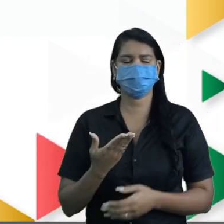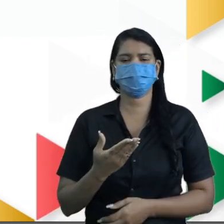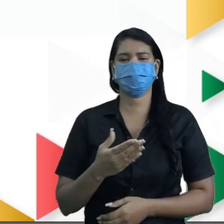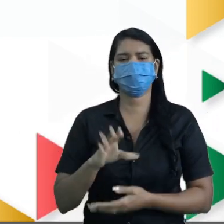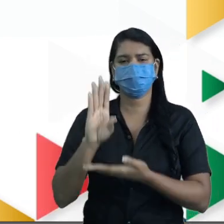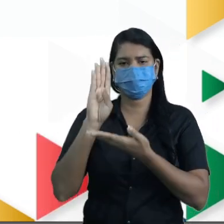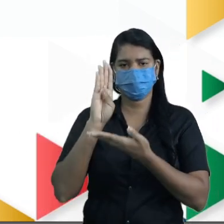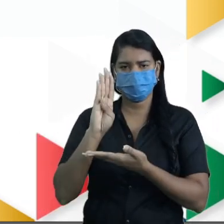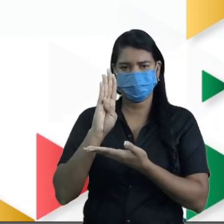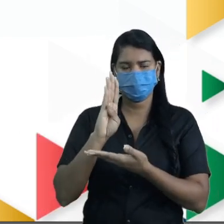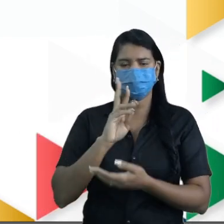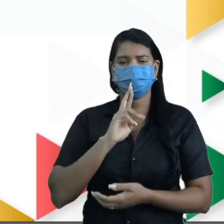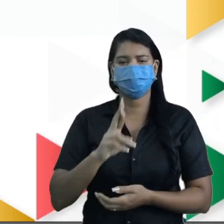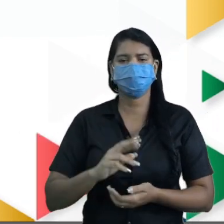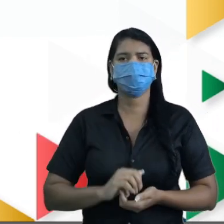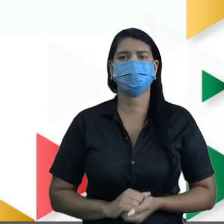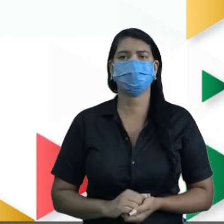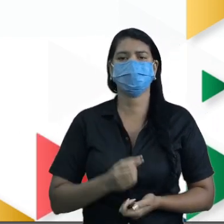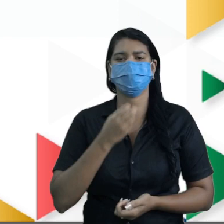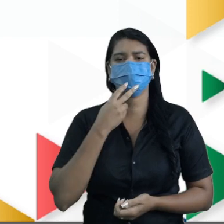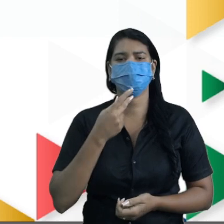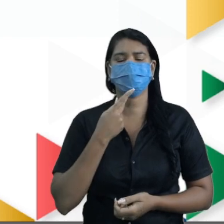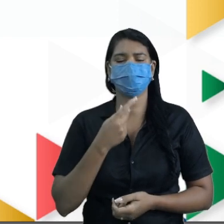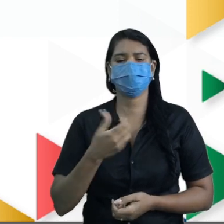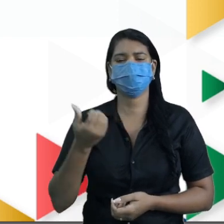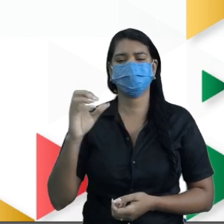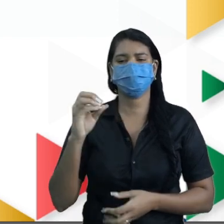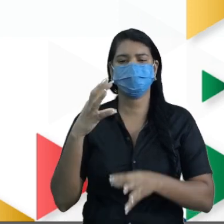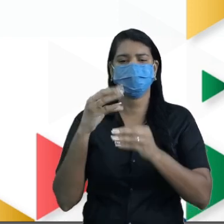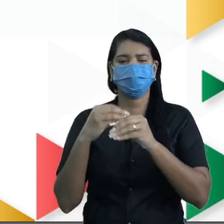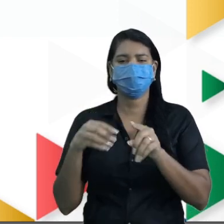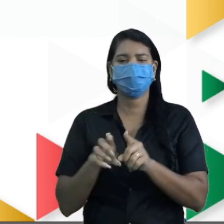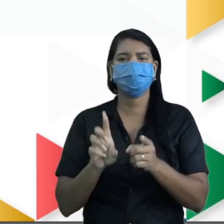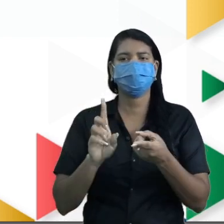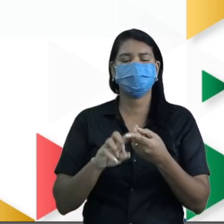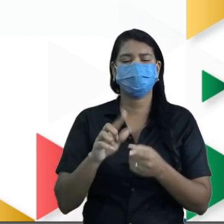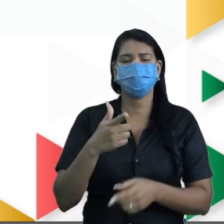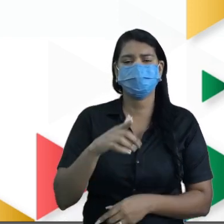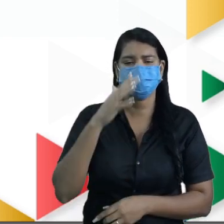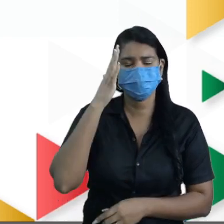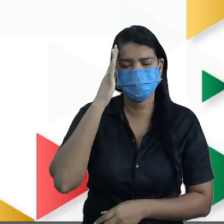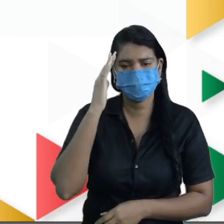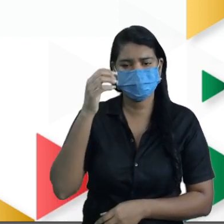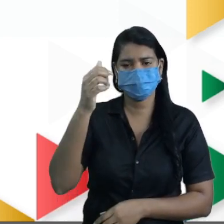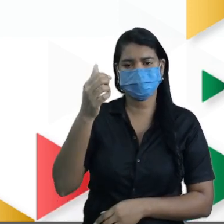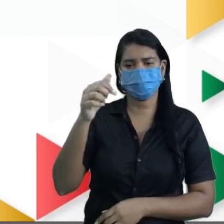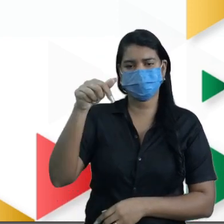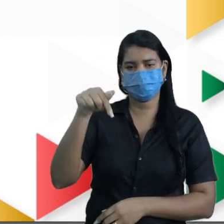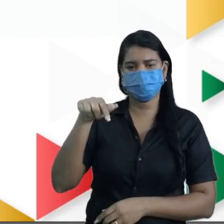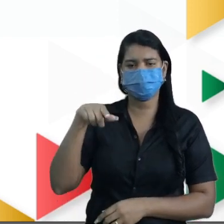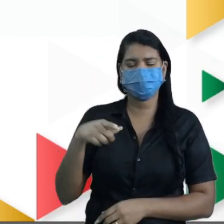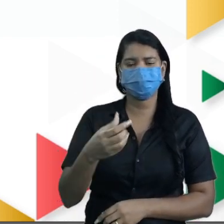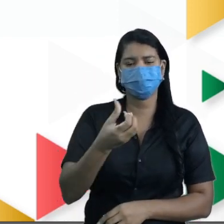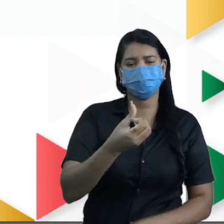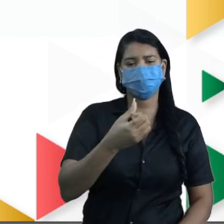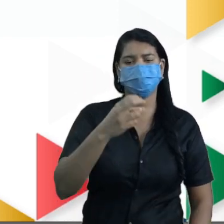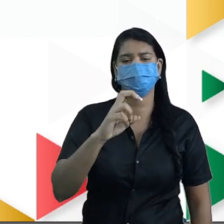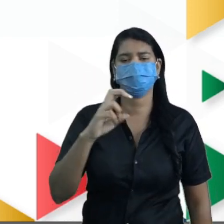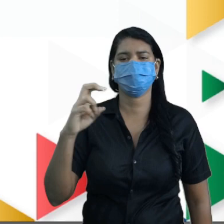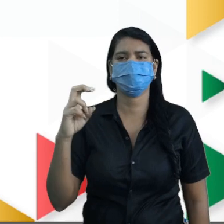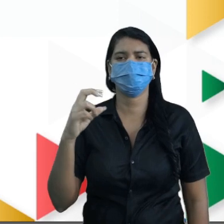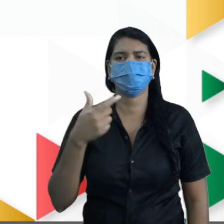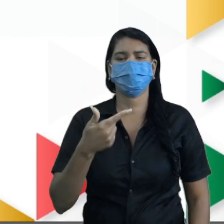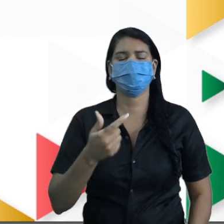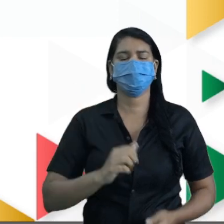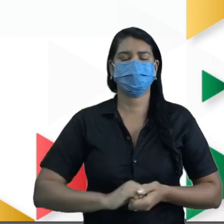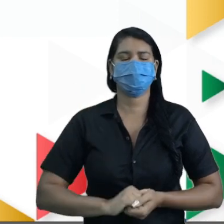agora em potência de 10, a faixa etária não identificada, 7.652, tá? Que é